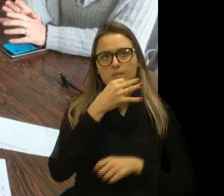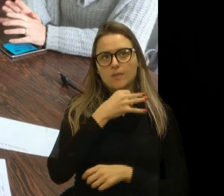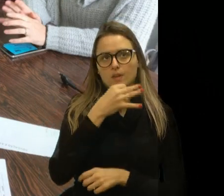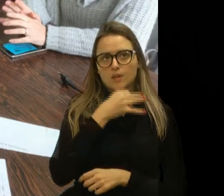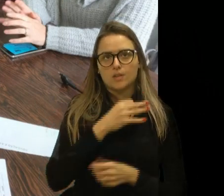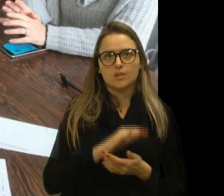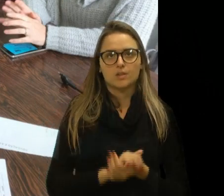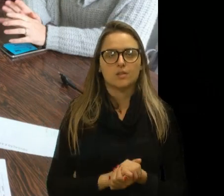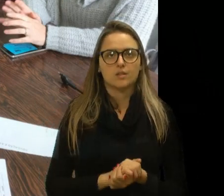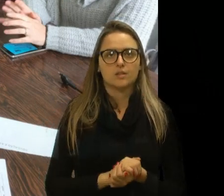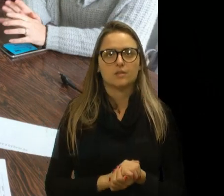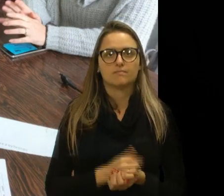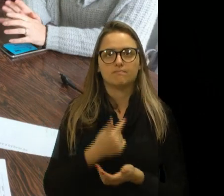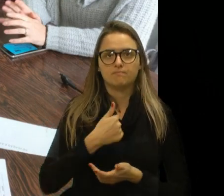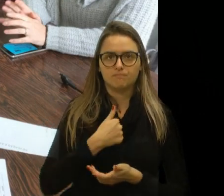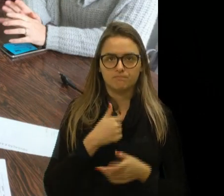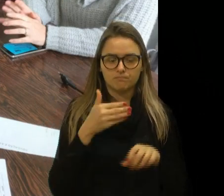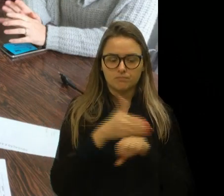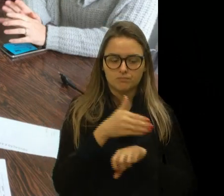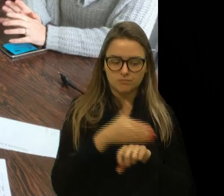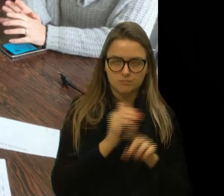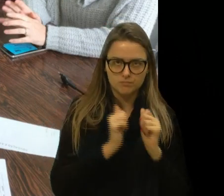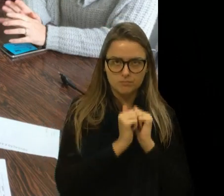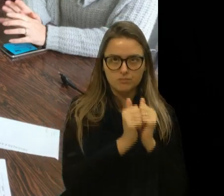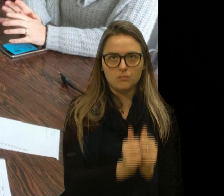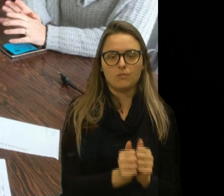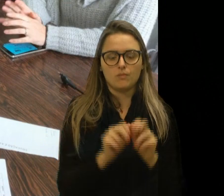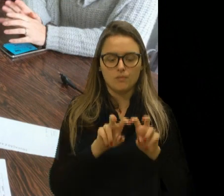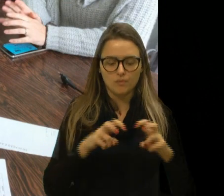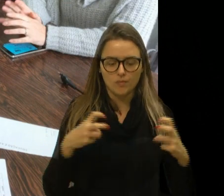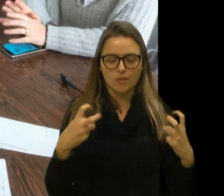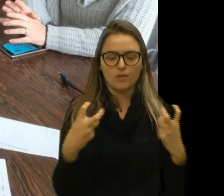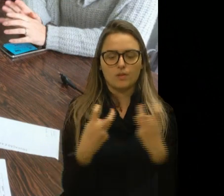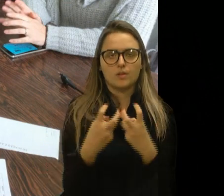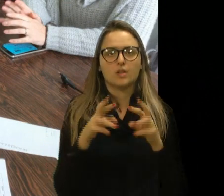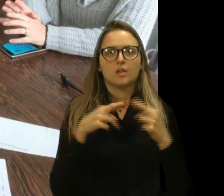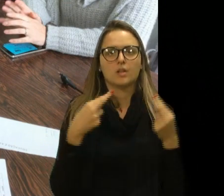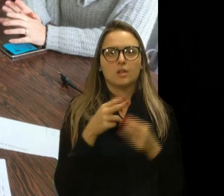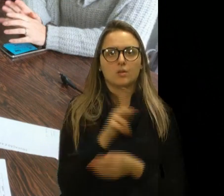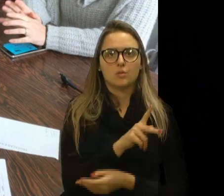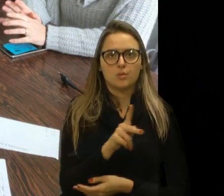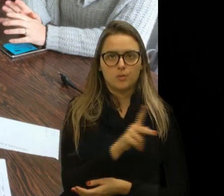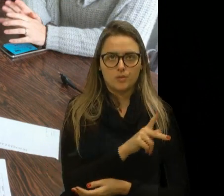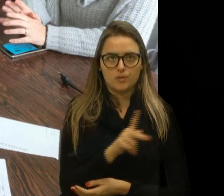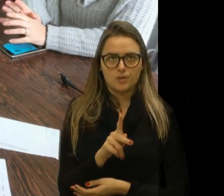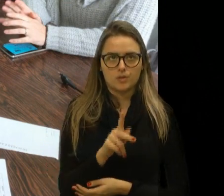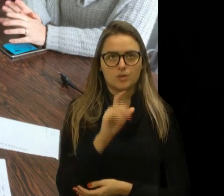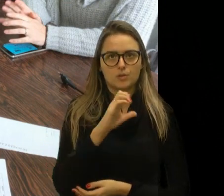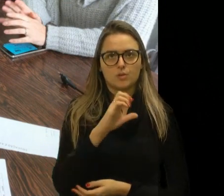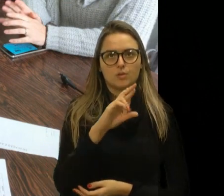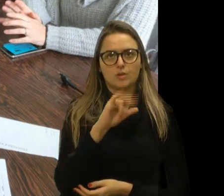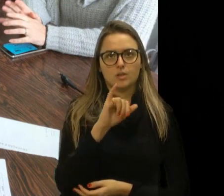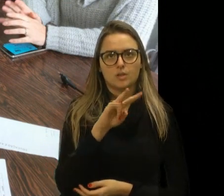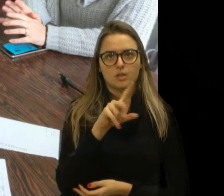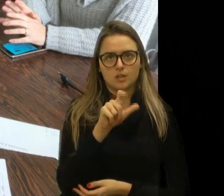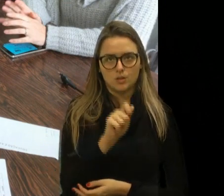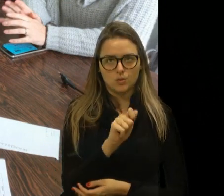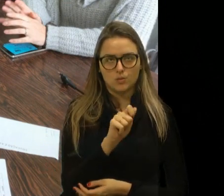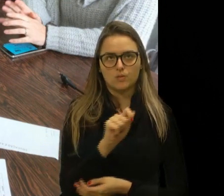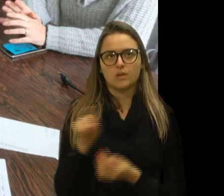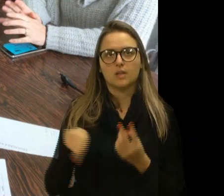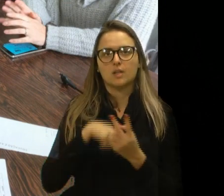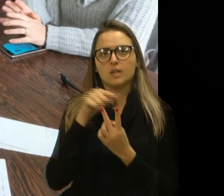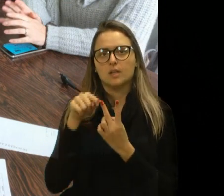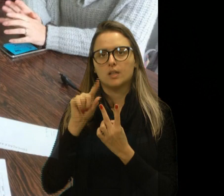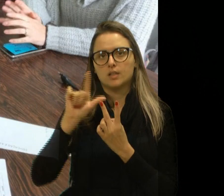que a gente participou junto, sentado na mesa, nas professoras em Criúva, e a outra, depois,